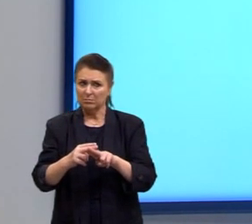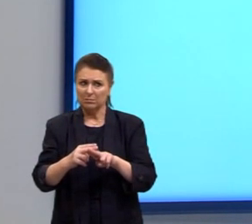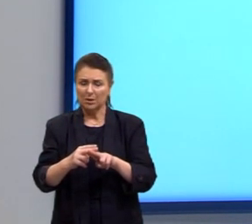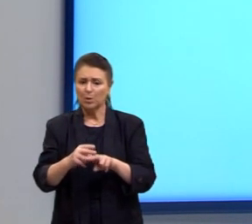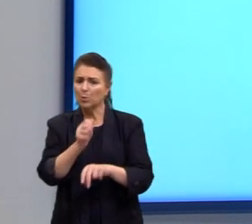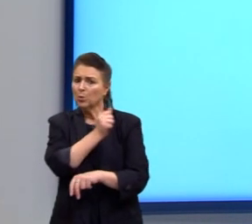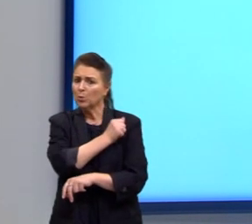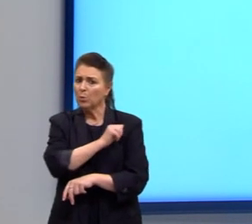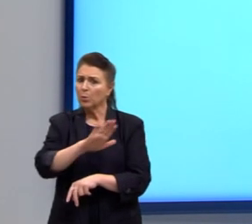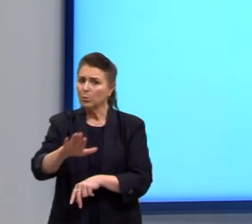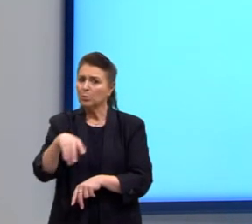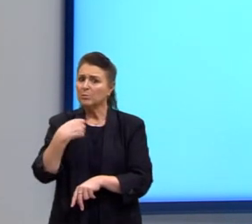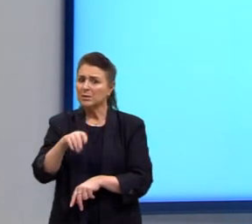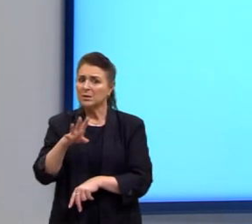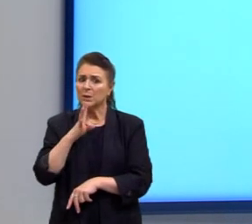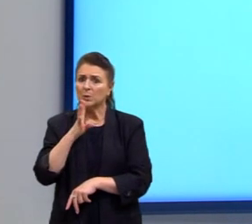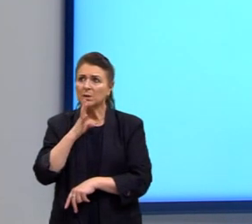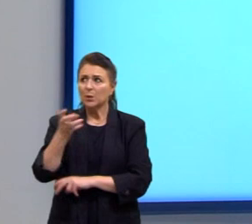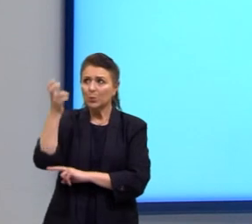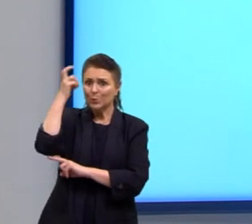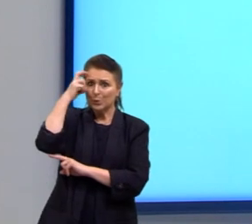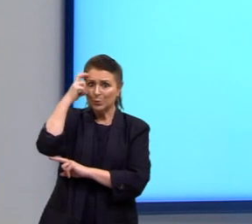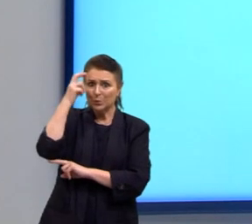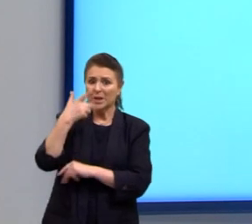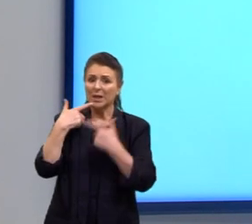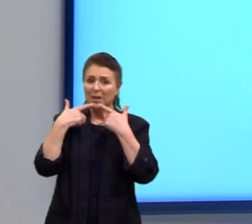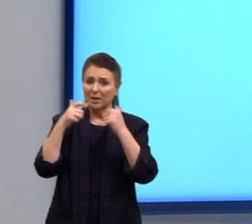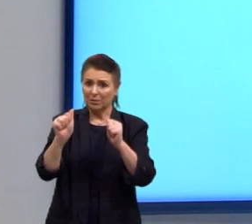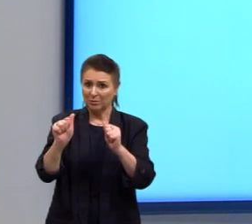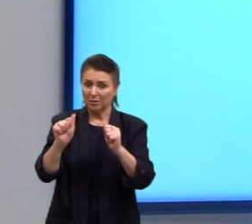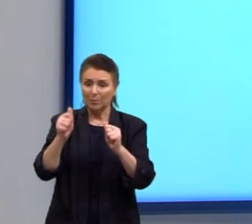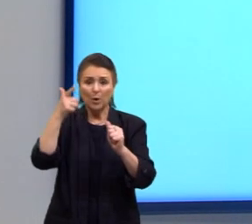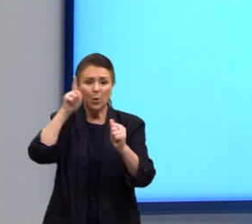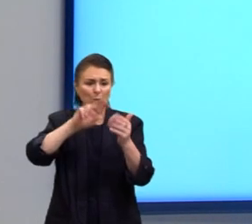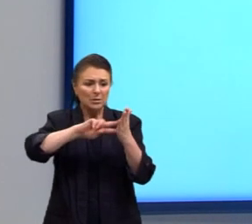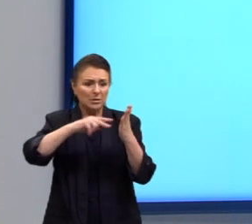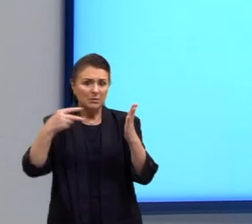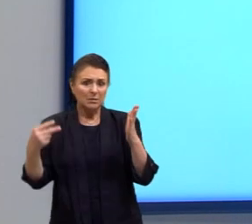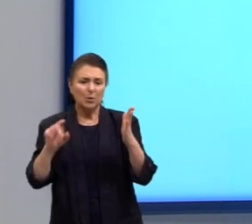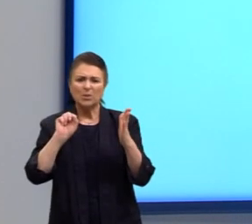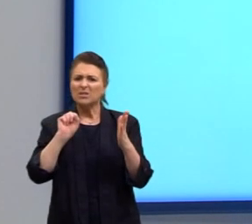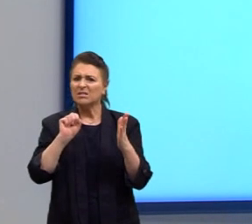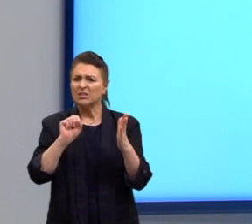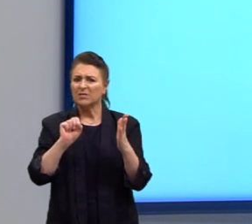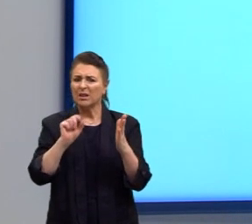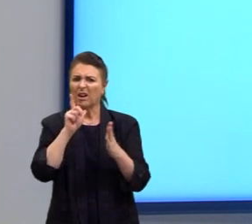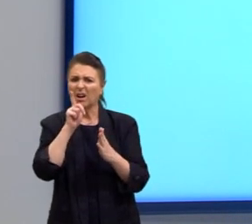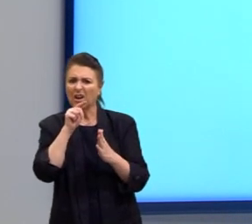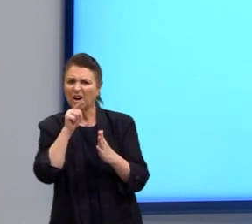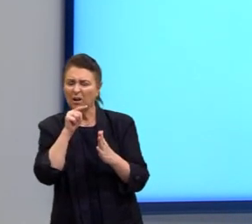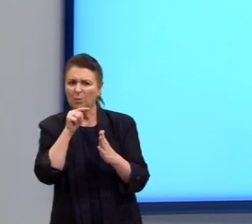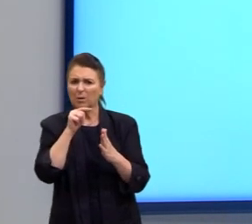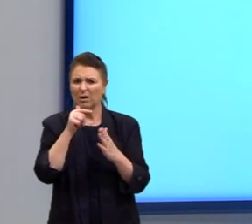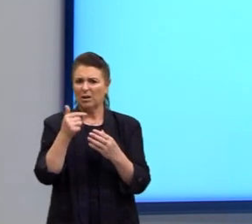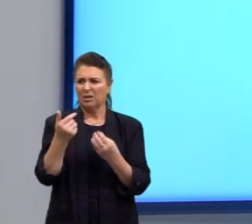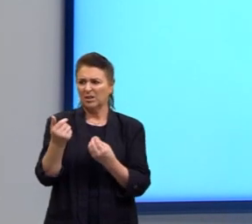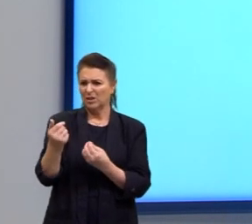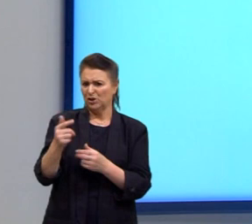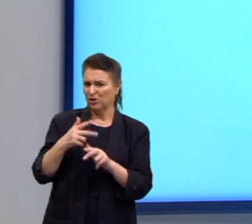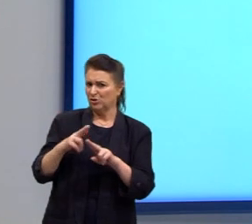conhecimento cultural também para resolver interpretar. porque o que significa como água para chocolate?